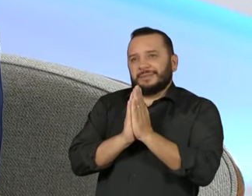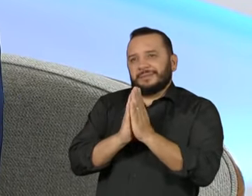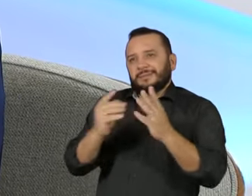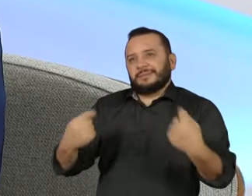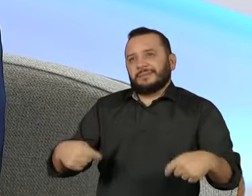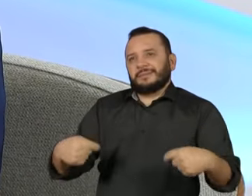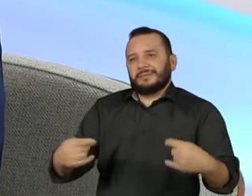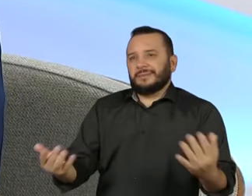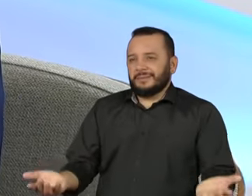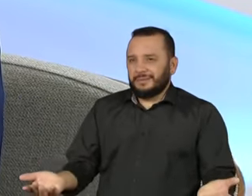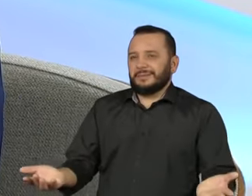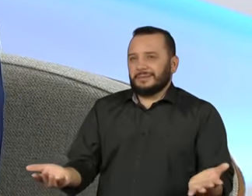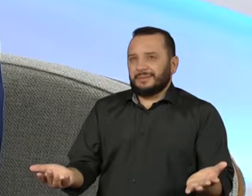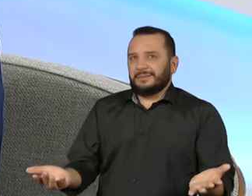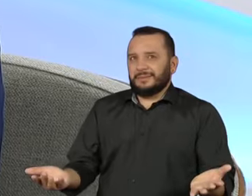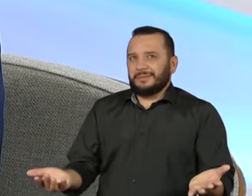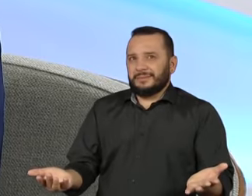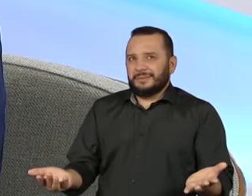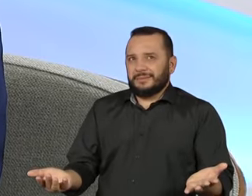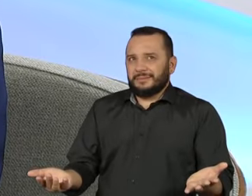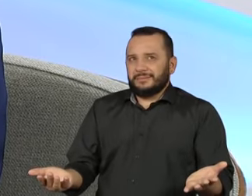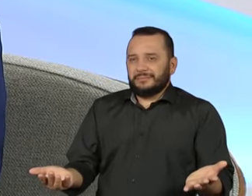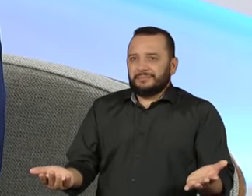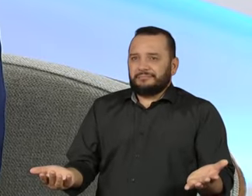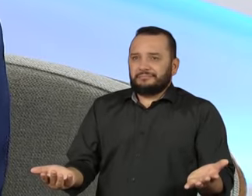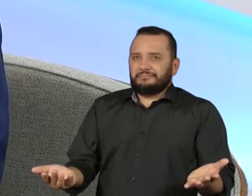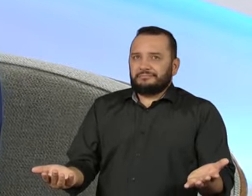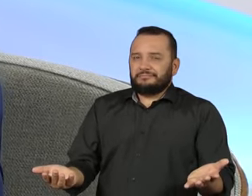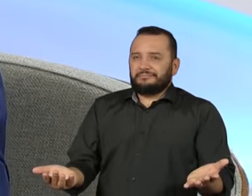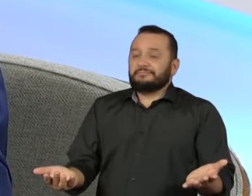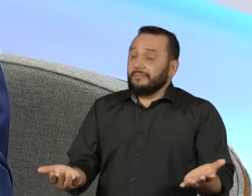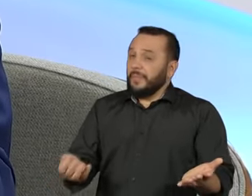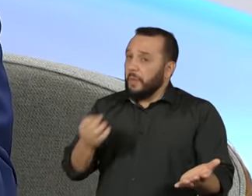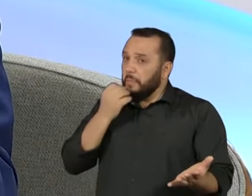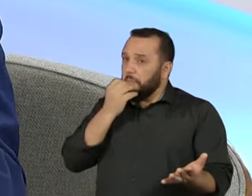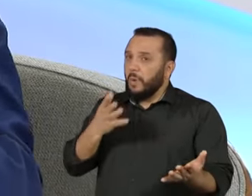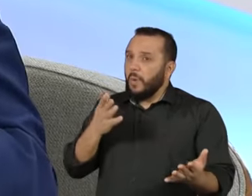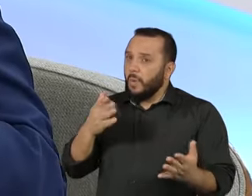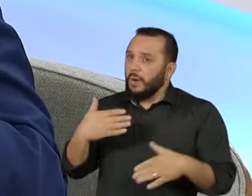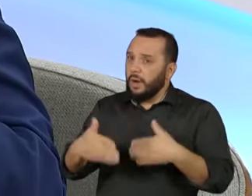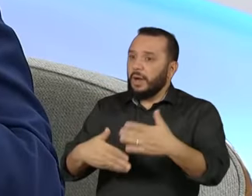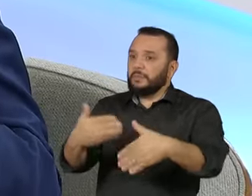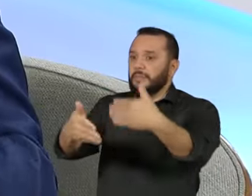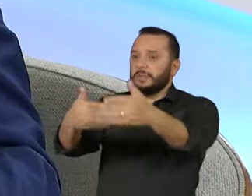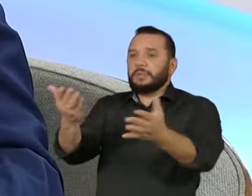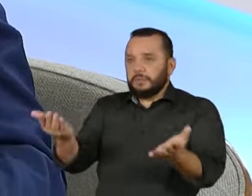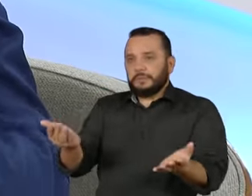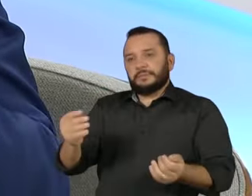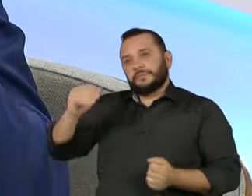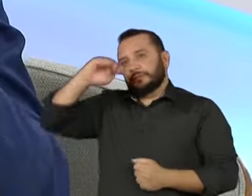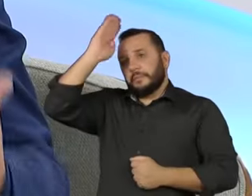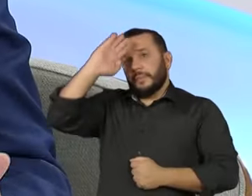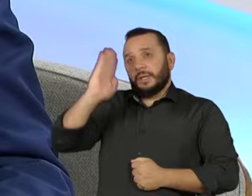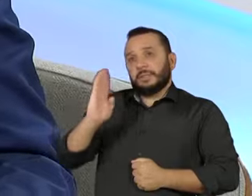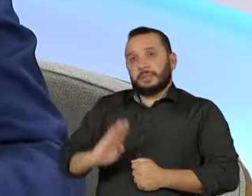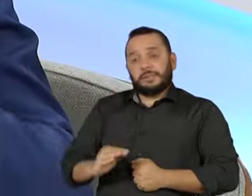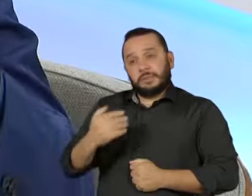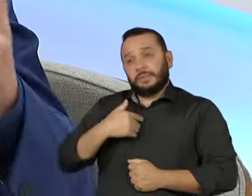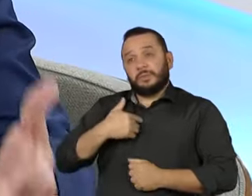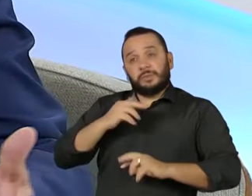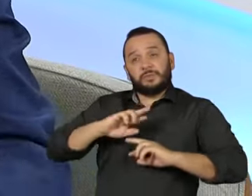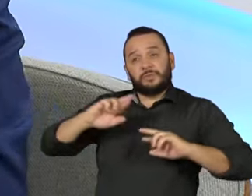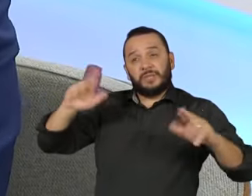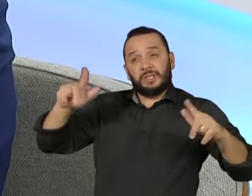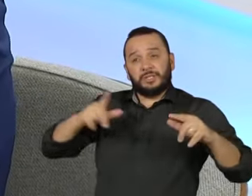esse é um bom caminho. Acho que o Brasil é diferente. Tem uma imprensa livre,